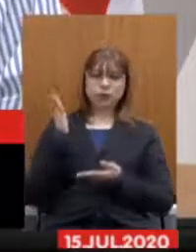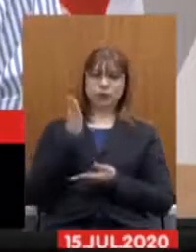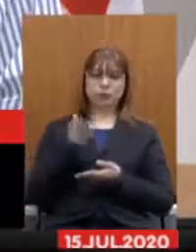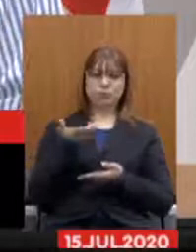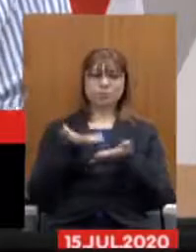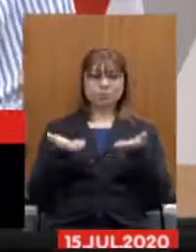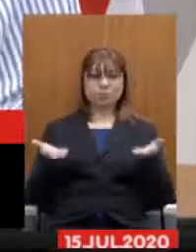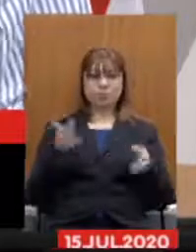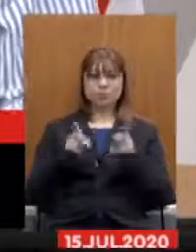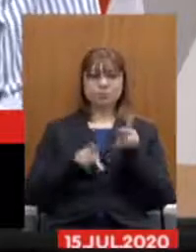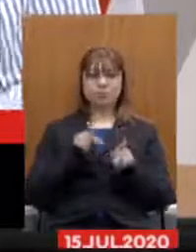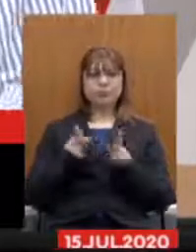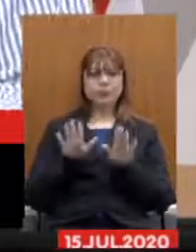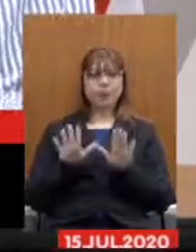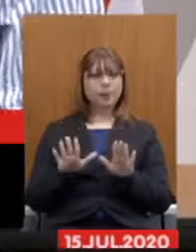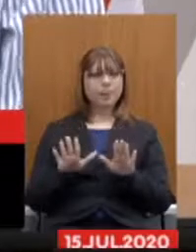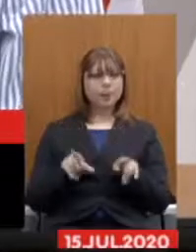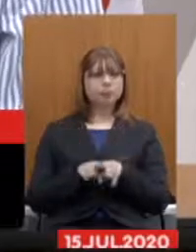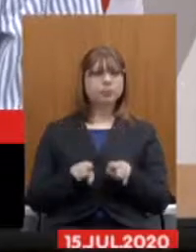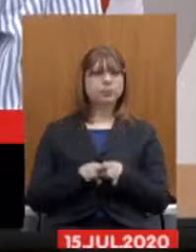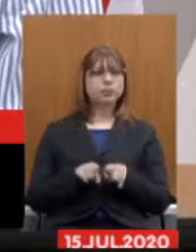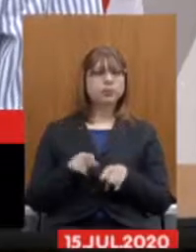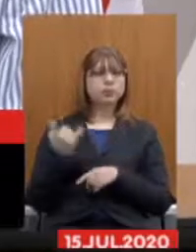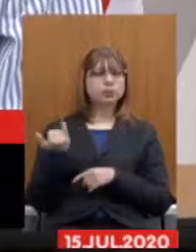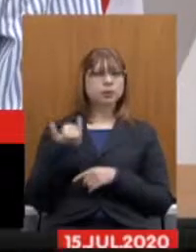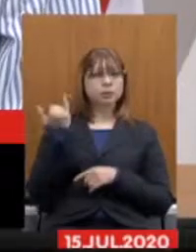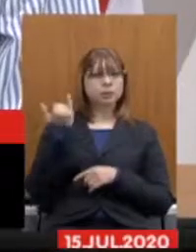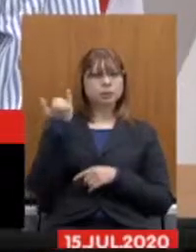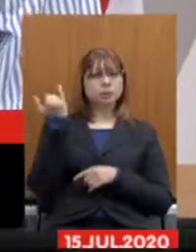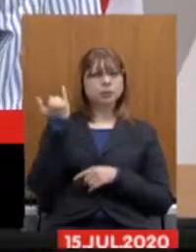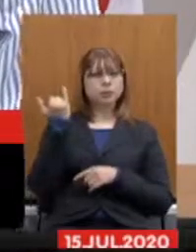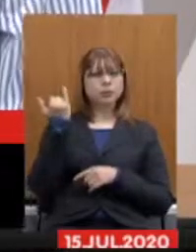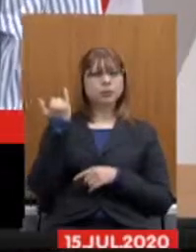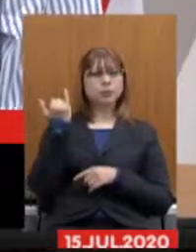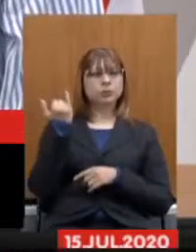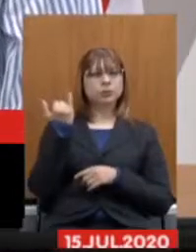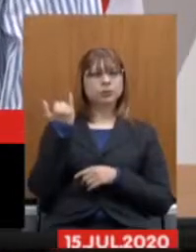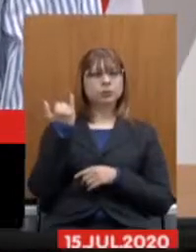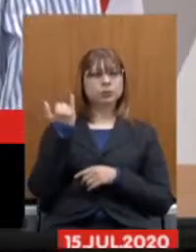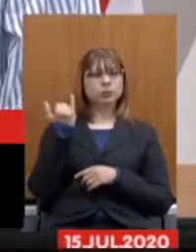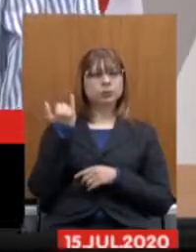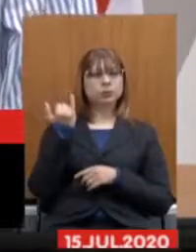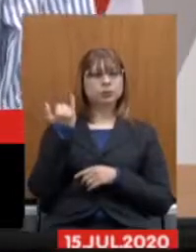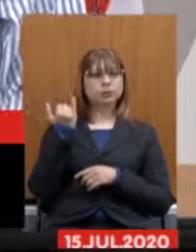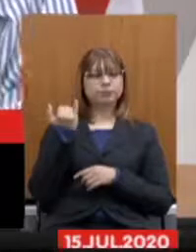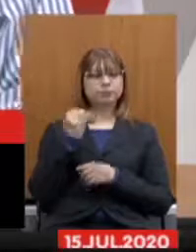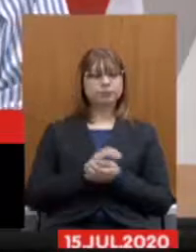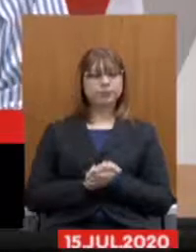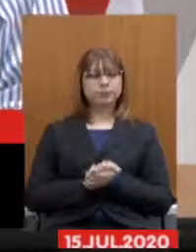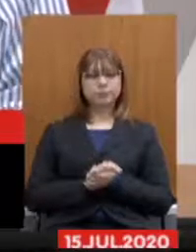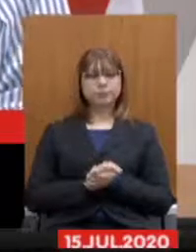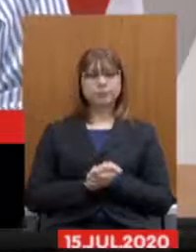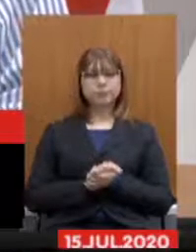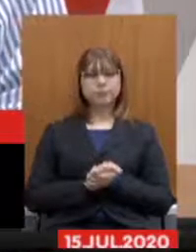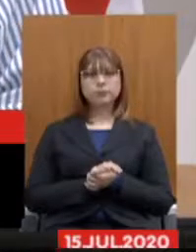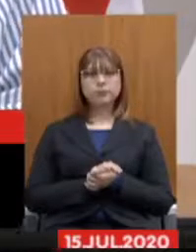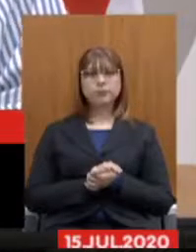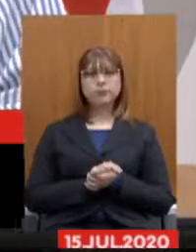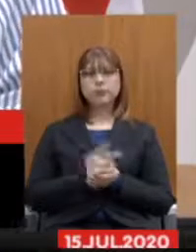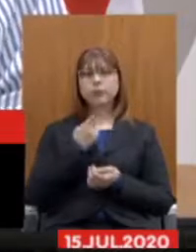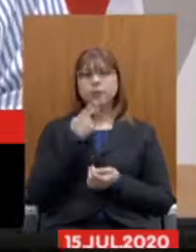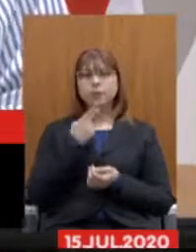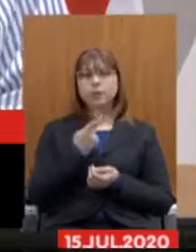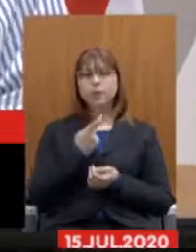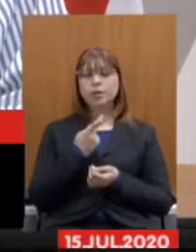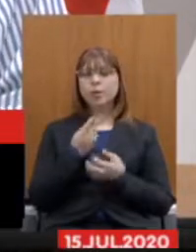mas acho que é importante estar descartando colocando a importância daqueles que